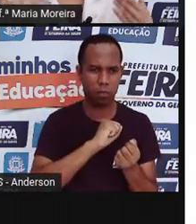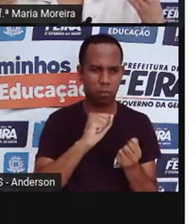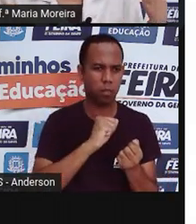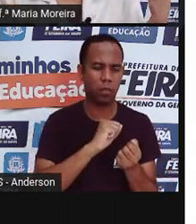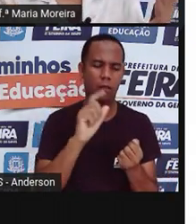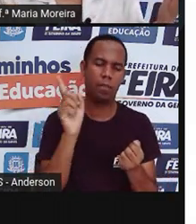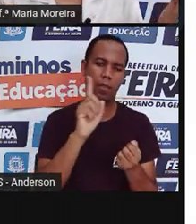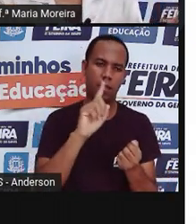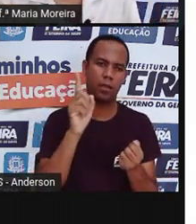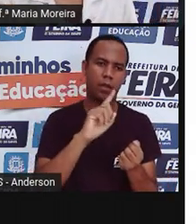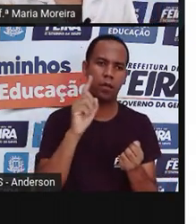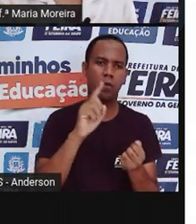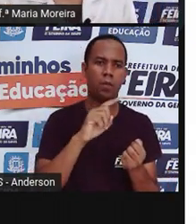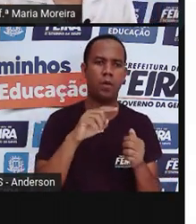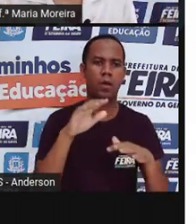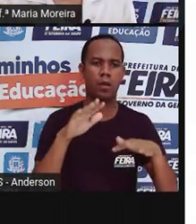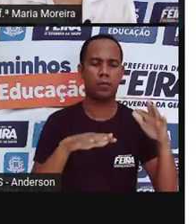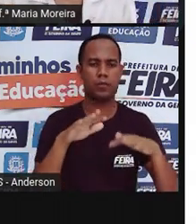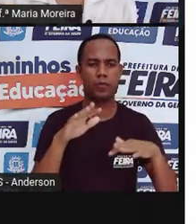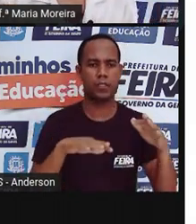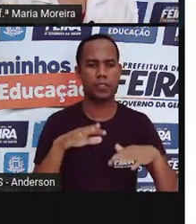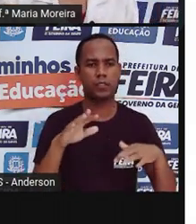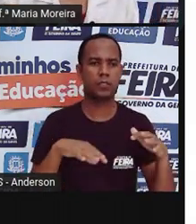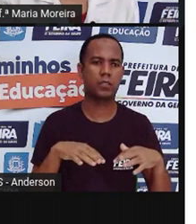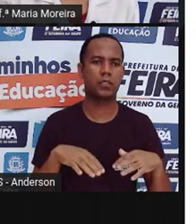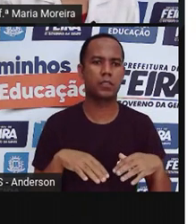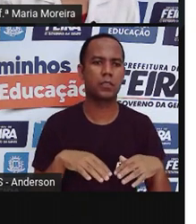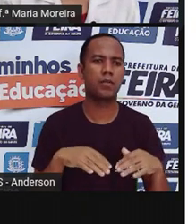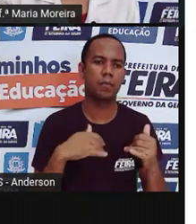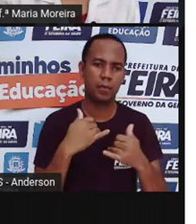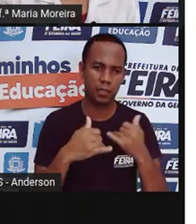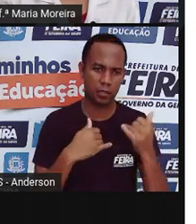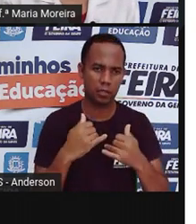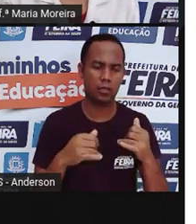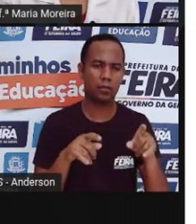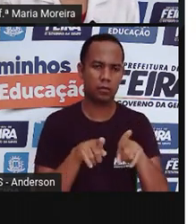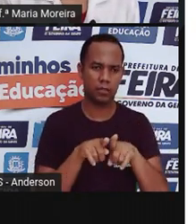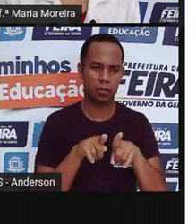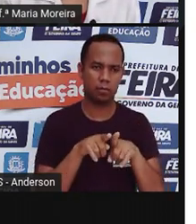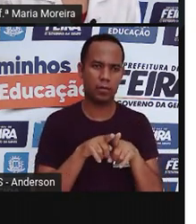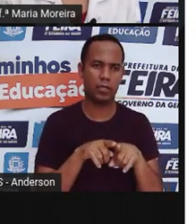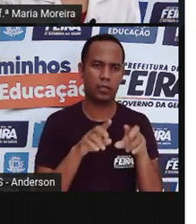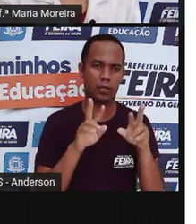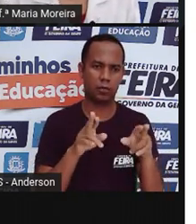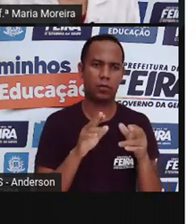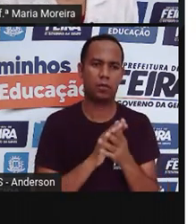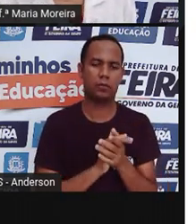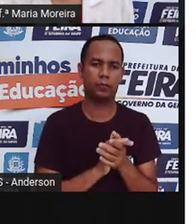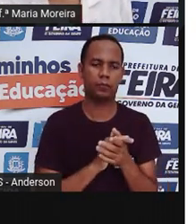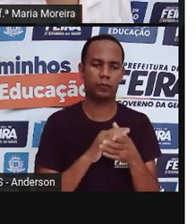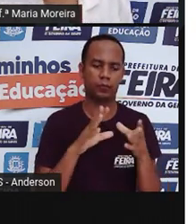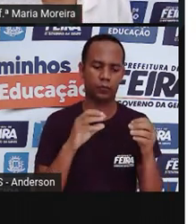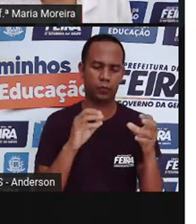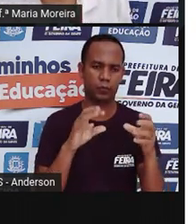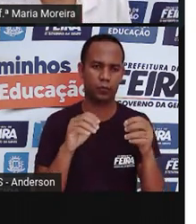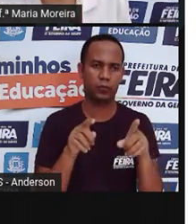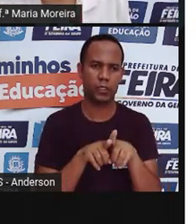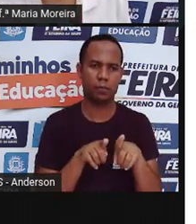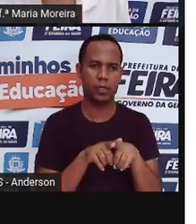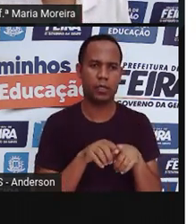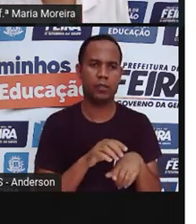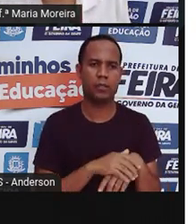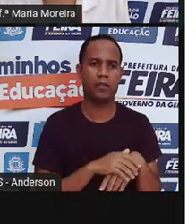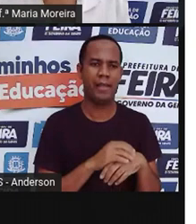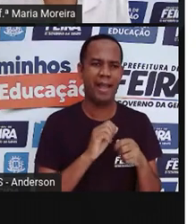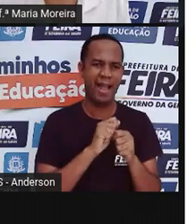você dá um espaço de tempo. Assim tem que ser com os brinquedos que são feitos de tecido, que são feitos de pelúcia e que tem esse enchimento porque senão eles